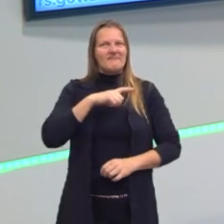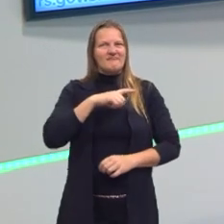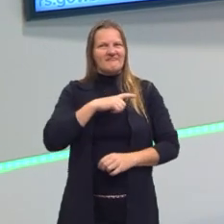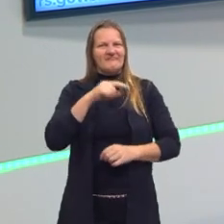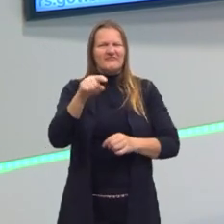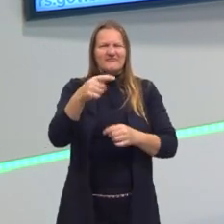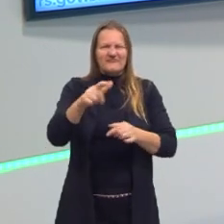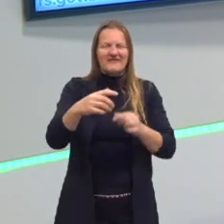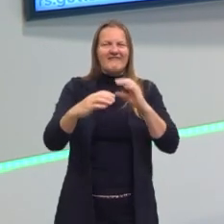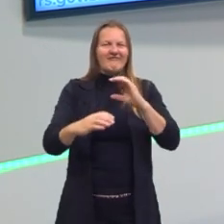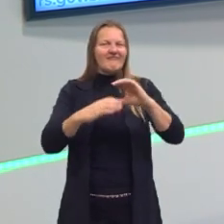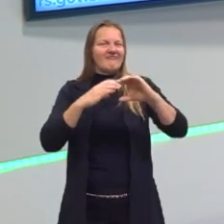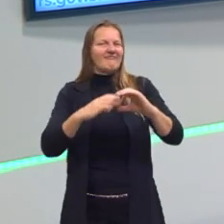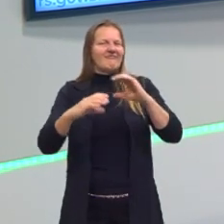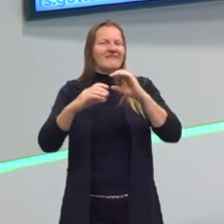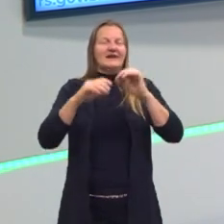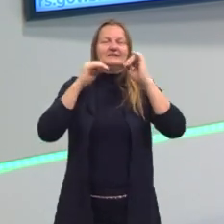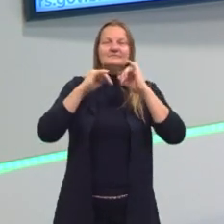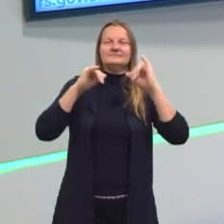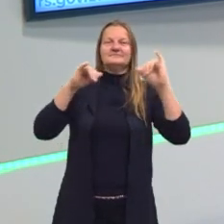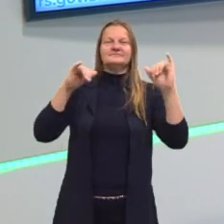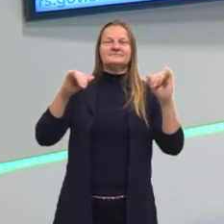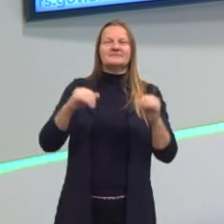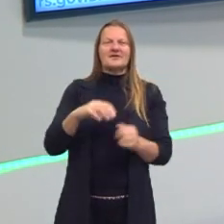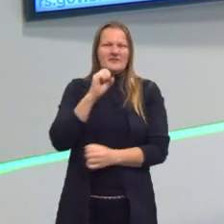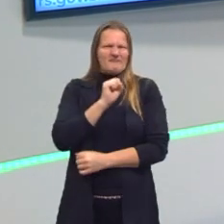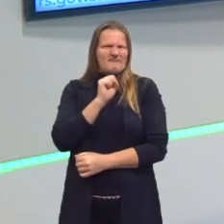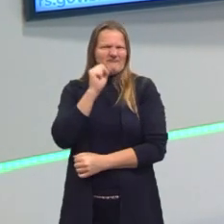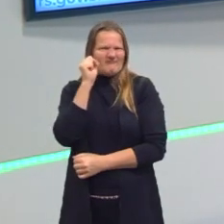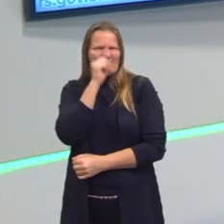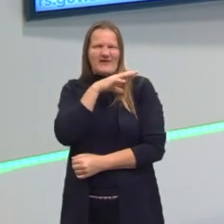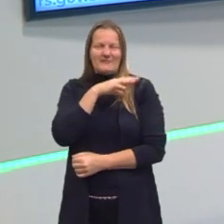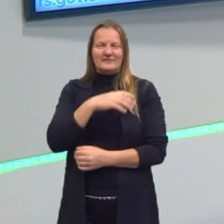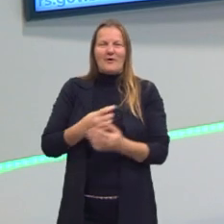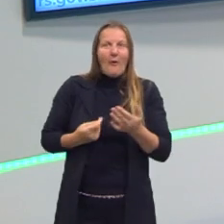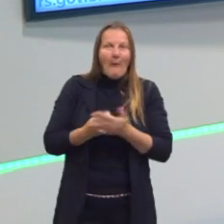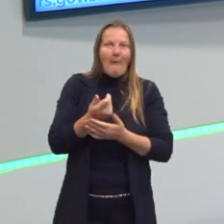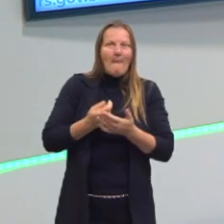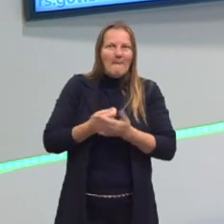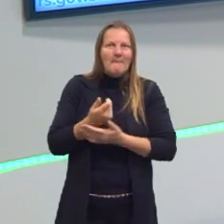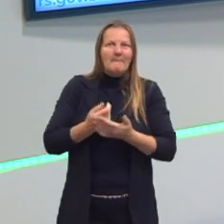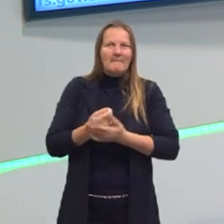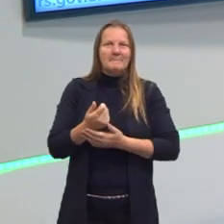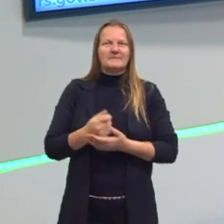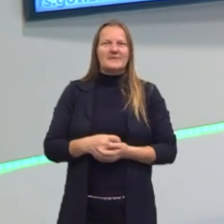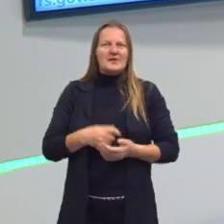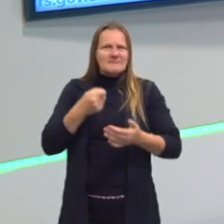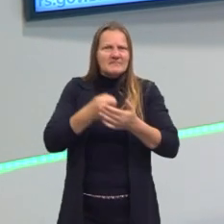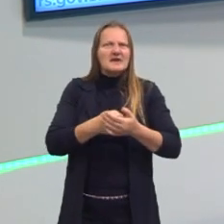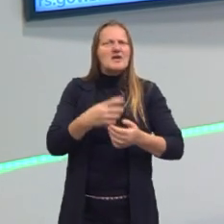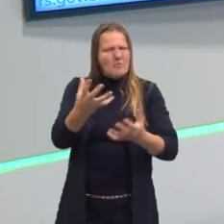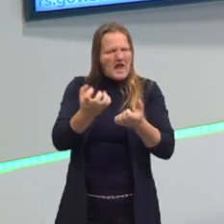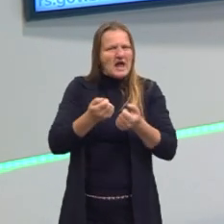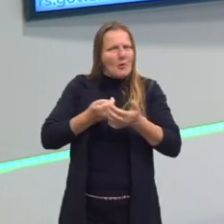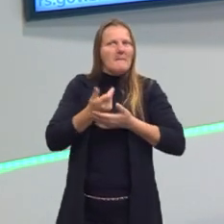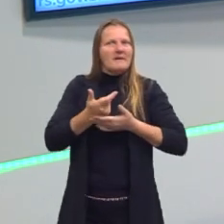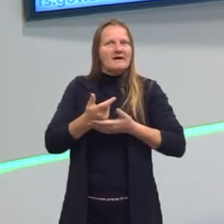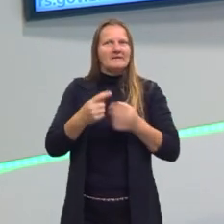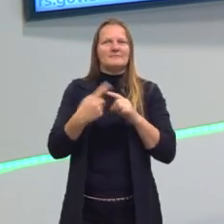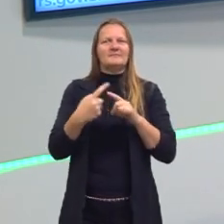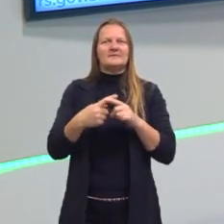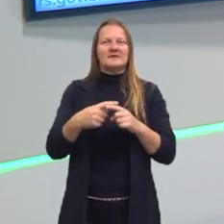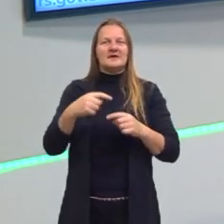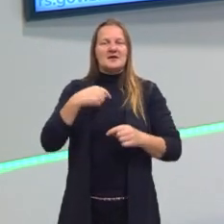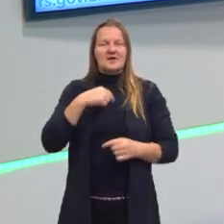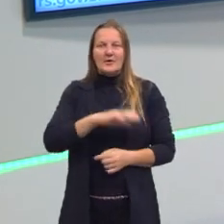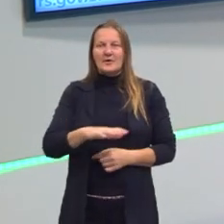É uma propaganda que era extremamente abusiva no sentido de consumo. Tu te obrigava a querer comprar porque como